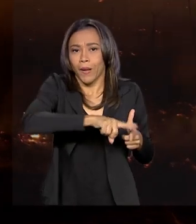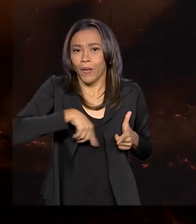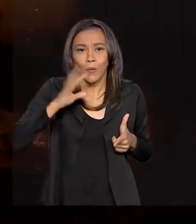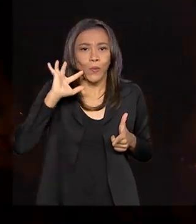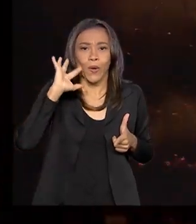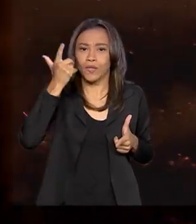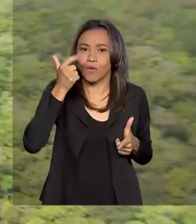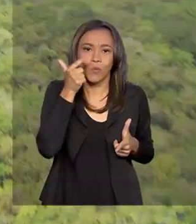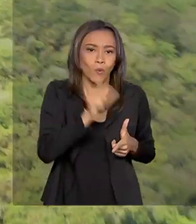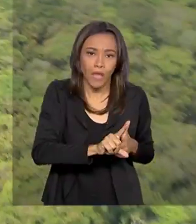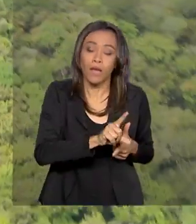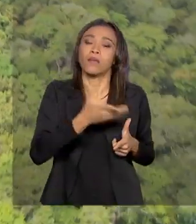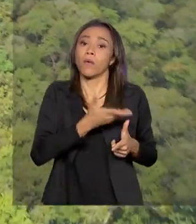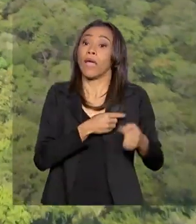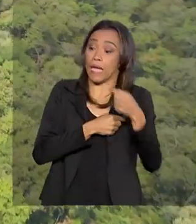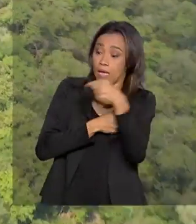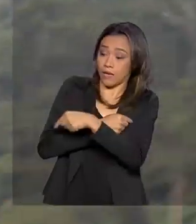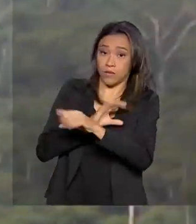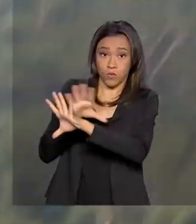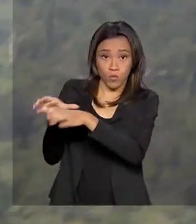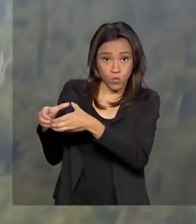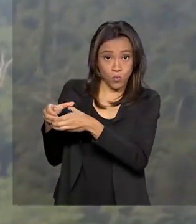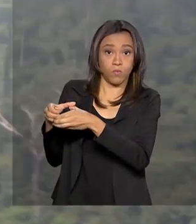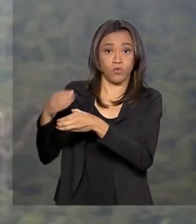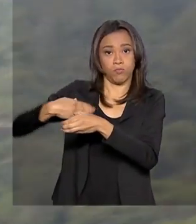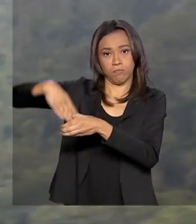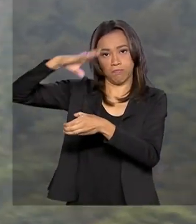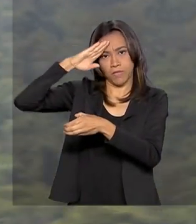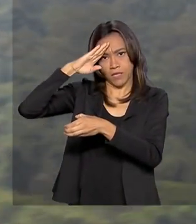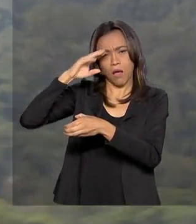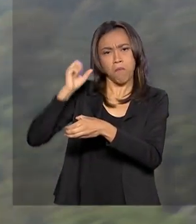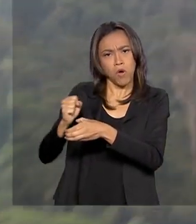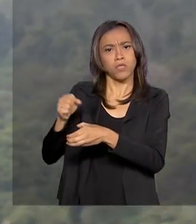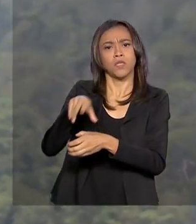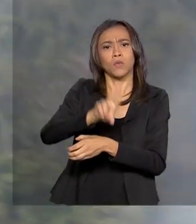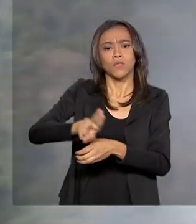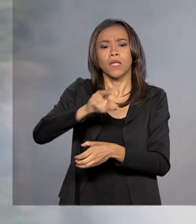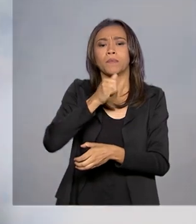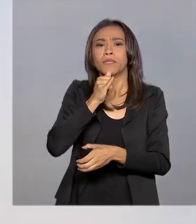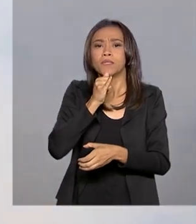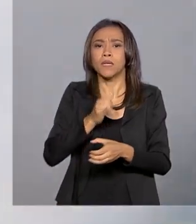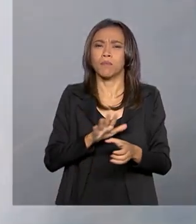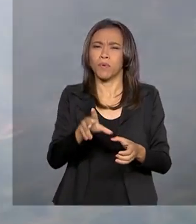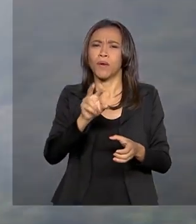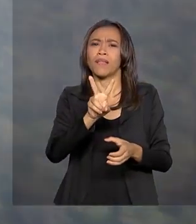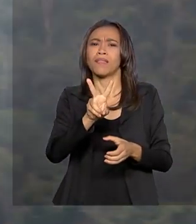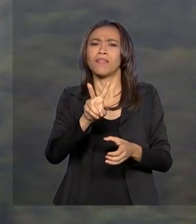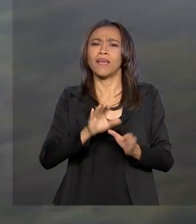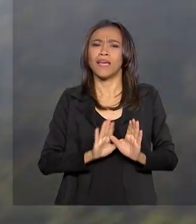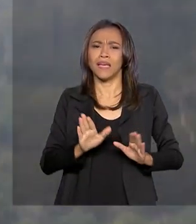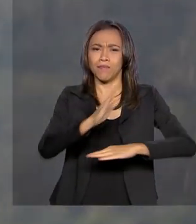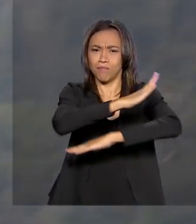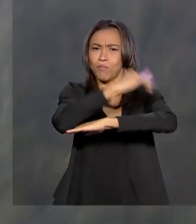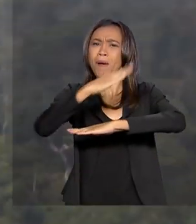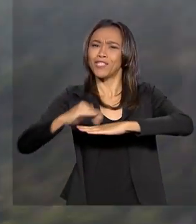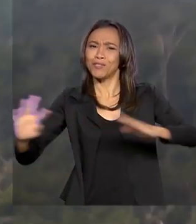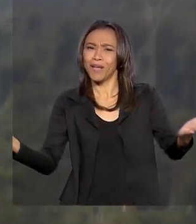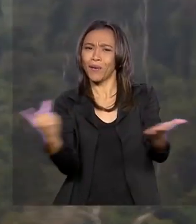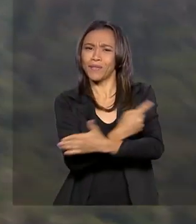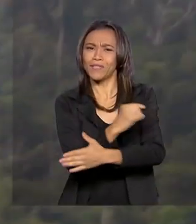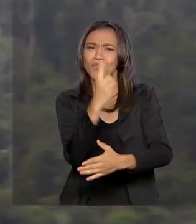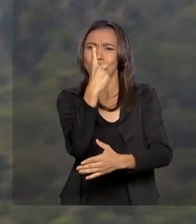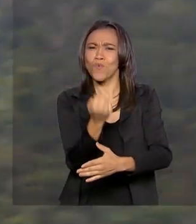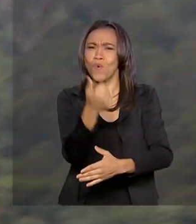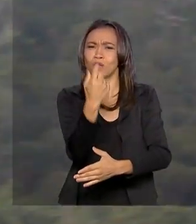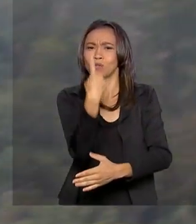Esse grupo poderá ser usado, aliás, por exemplo, em desastres como o rompimento da Vale, em Brumadinho, Minas Gerais, há quase um